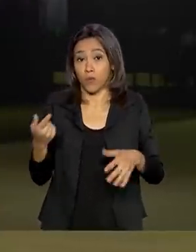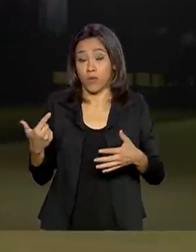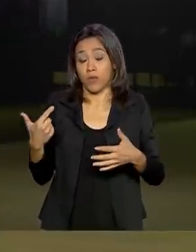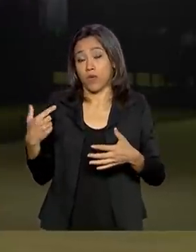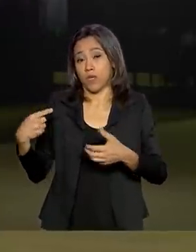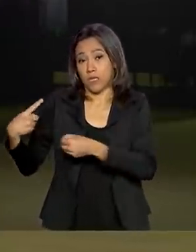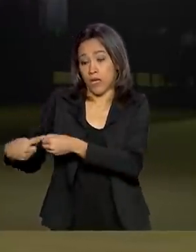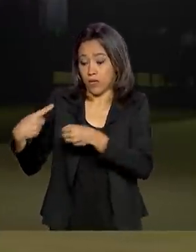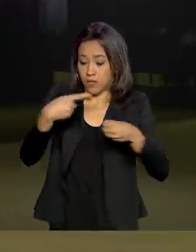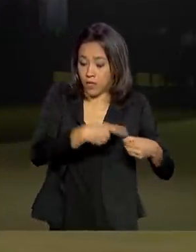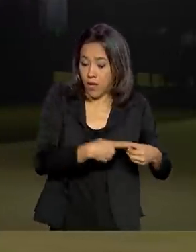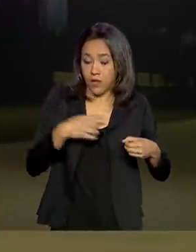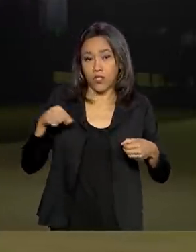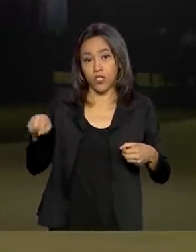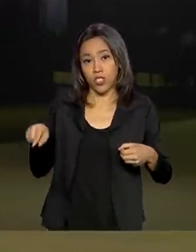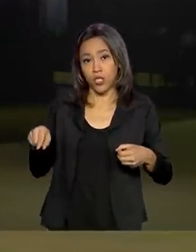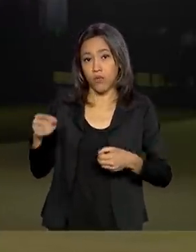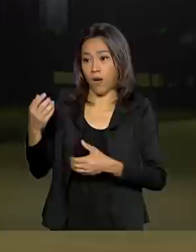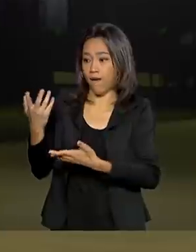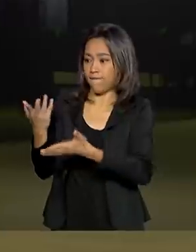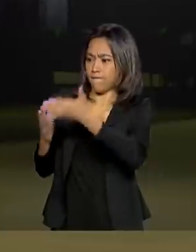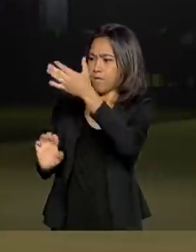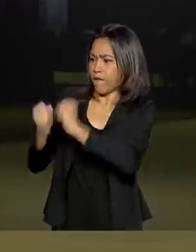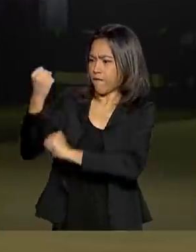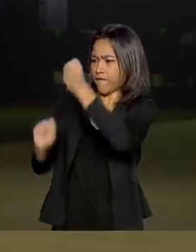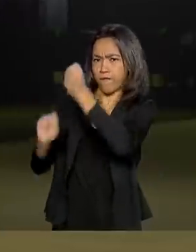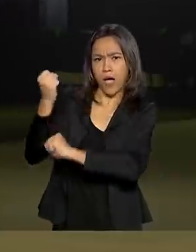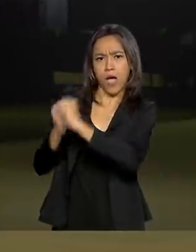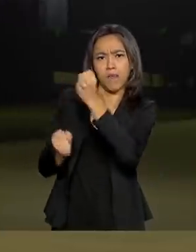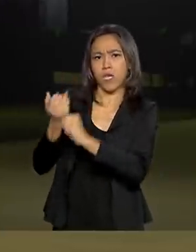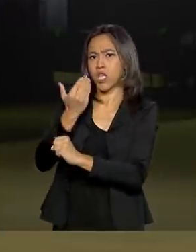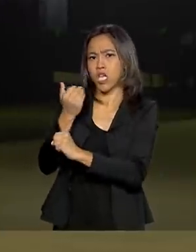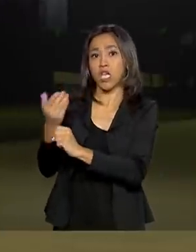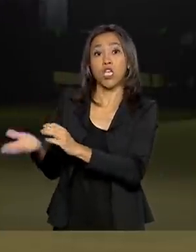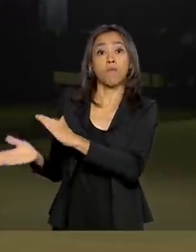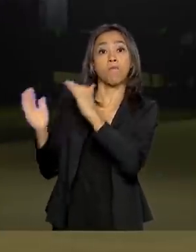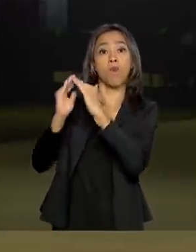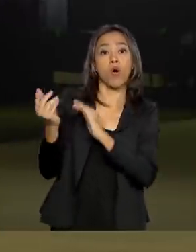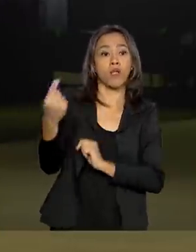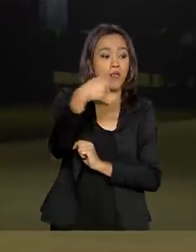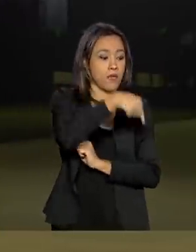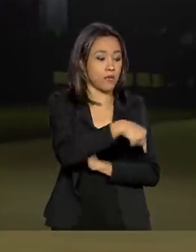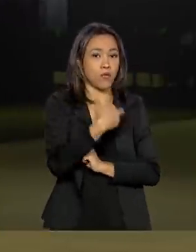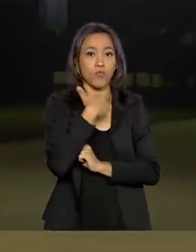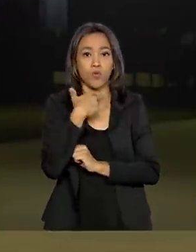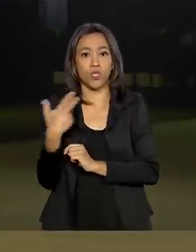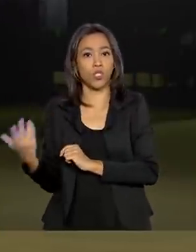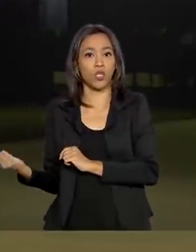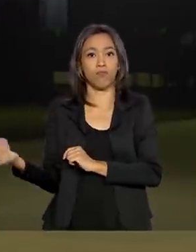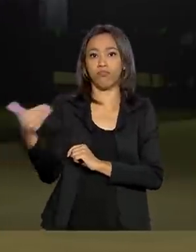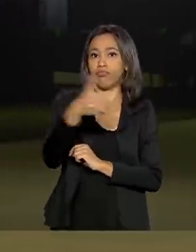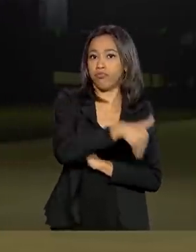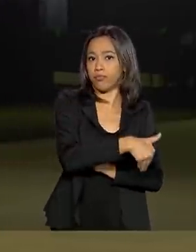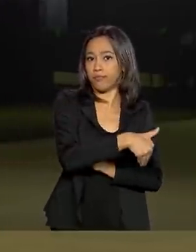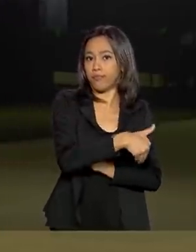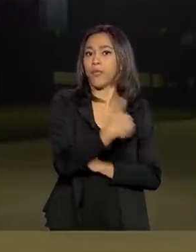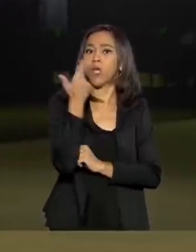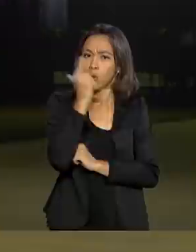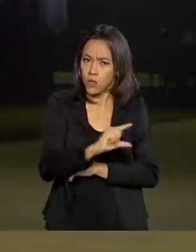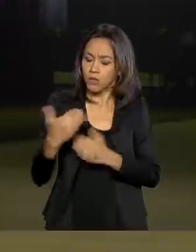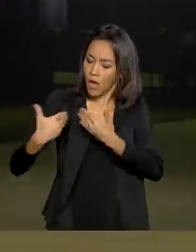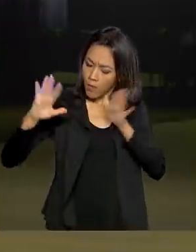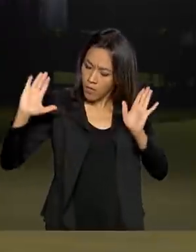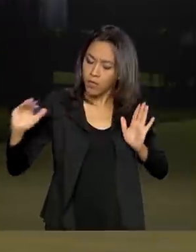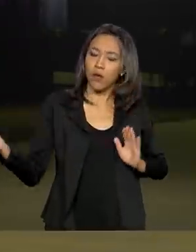tinha o operário de uma fábrica importante de alimentos que mora numa cidade e tinha a restrição de transporte para outra cidade. Conseguimos